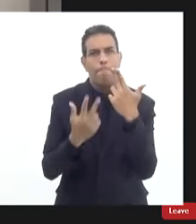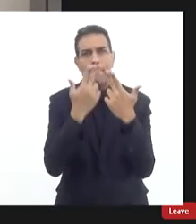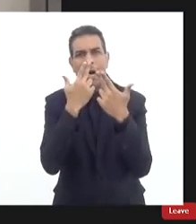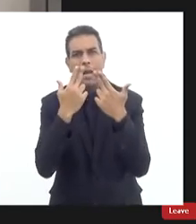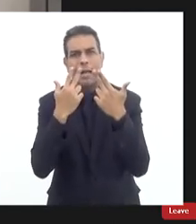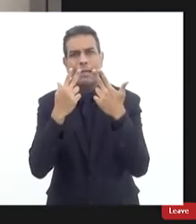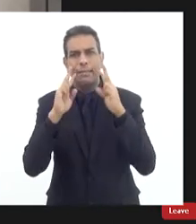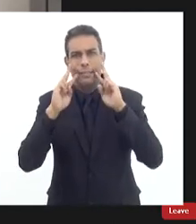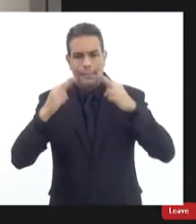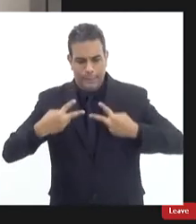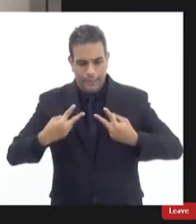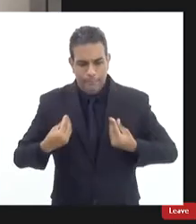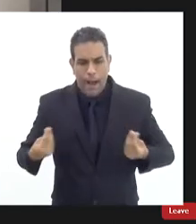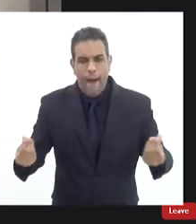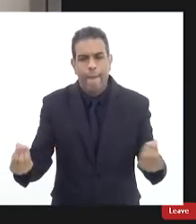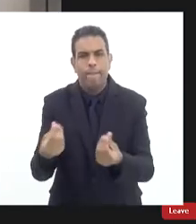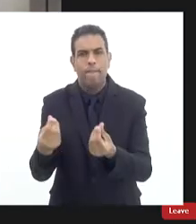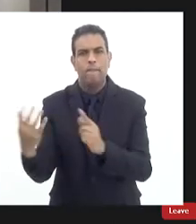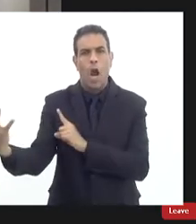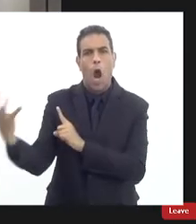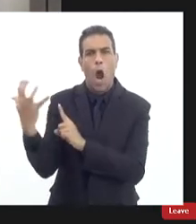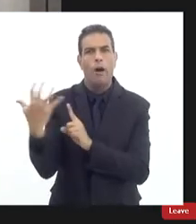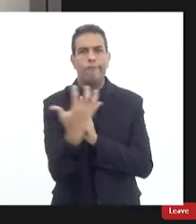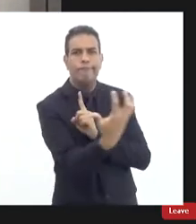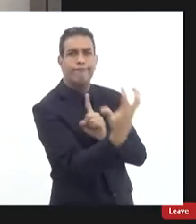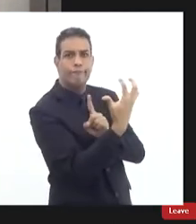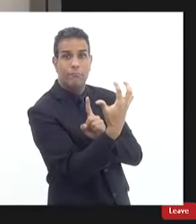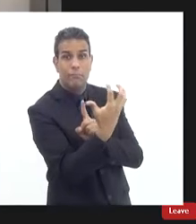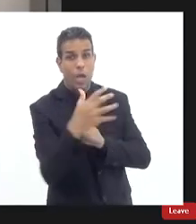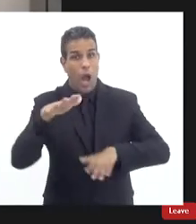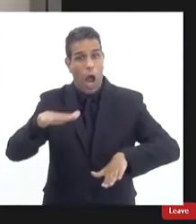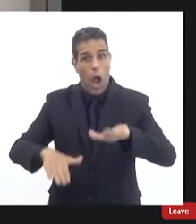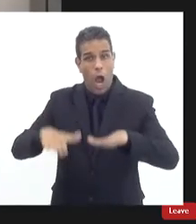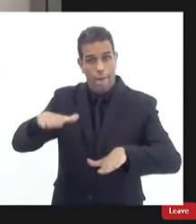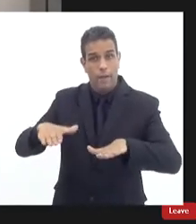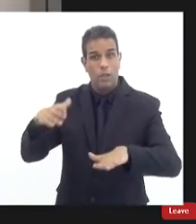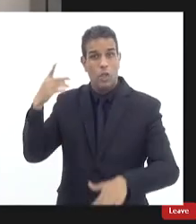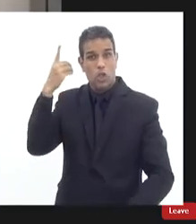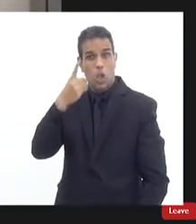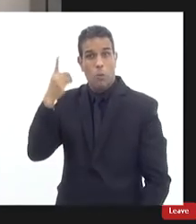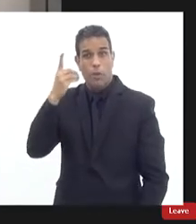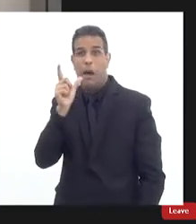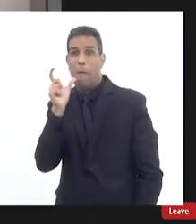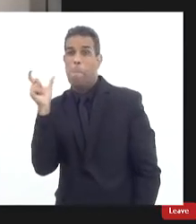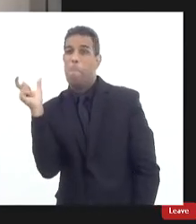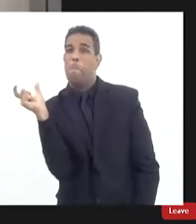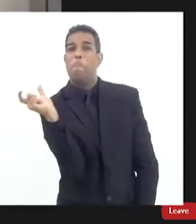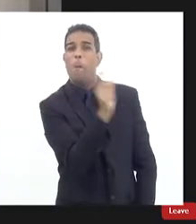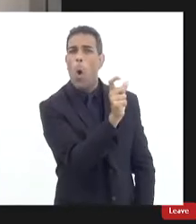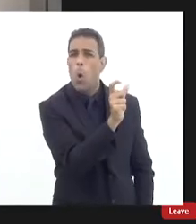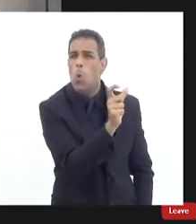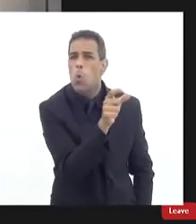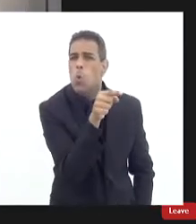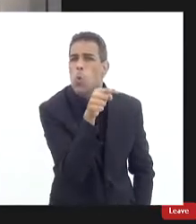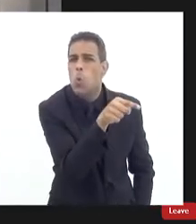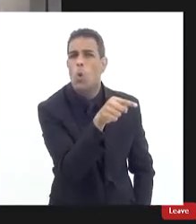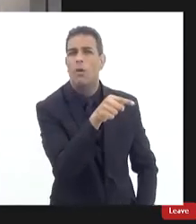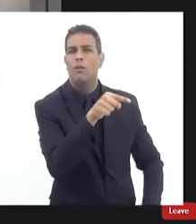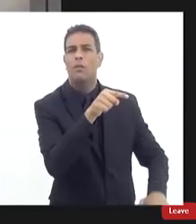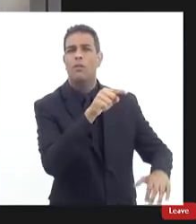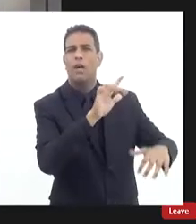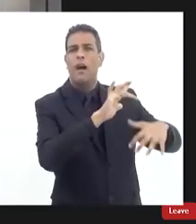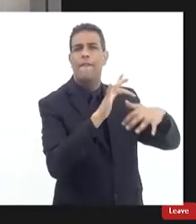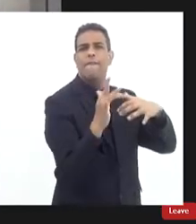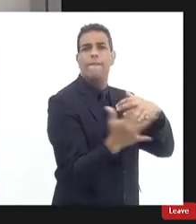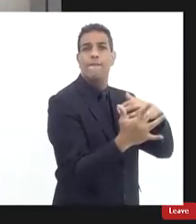tem político que pega fala por exemplo mal de um determinado meio de comunicação mas quando fala esse